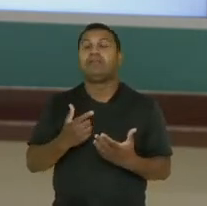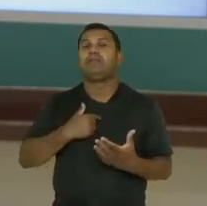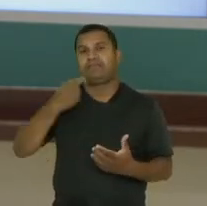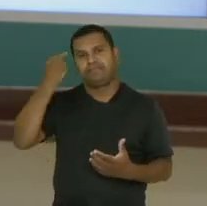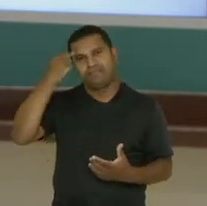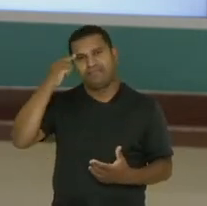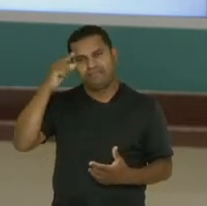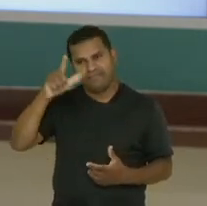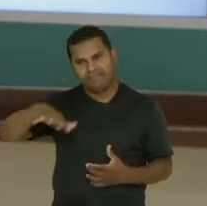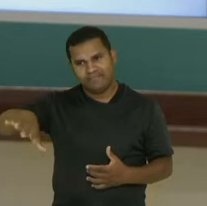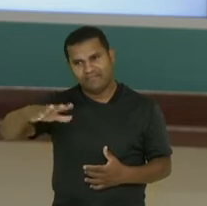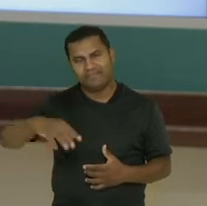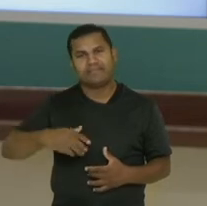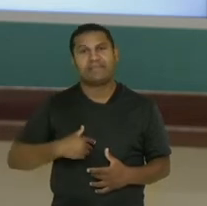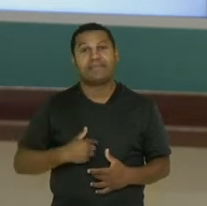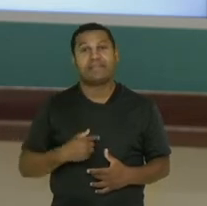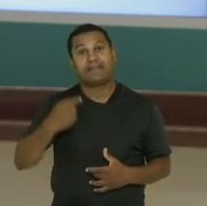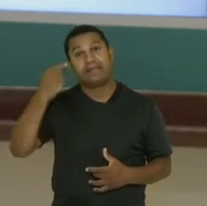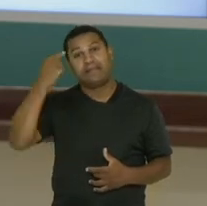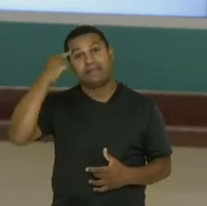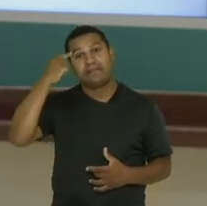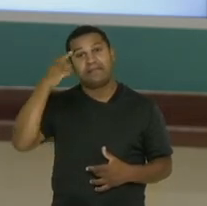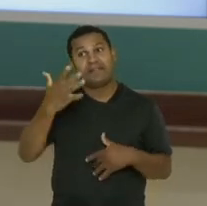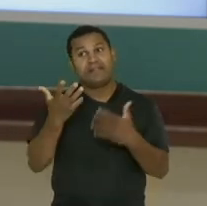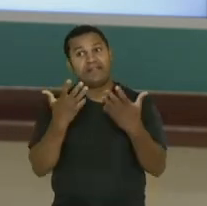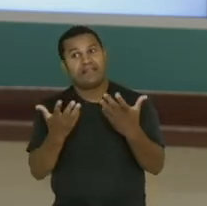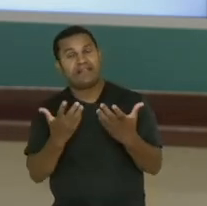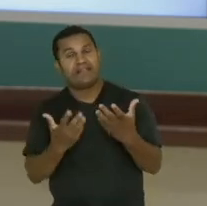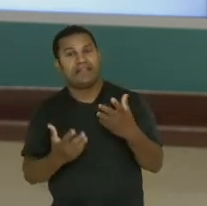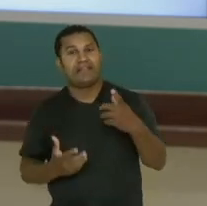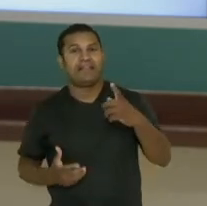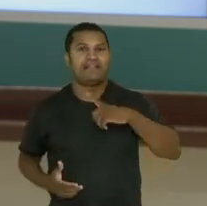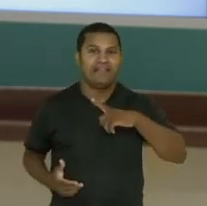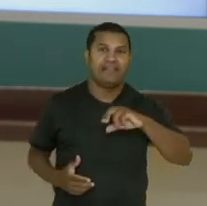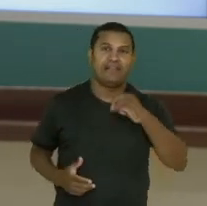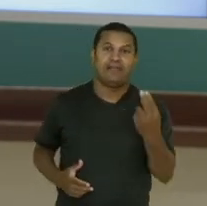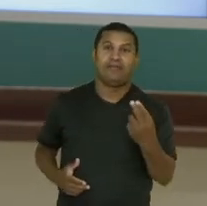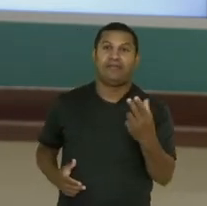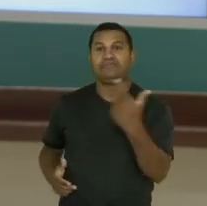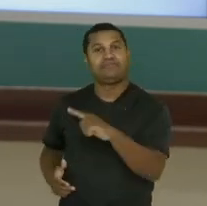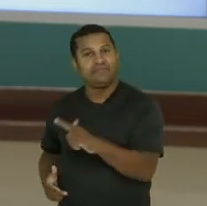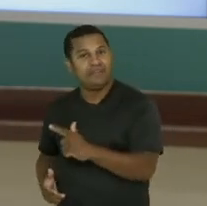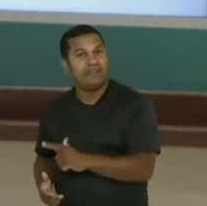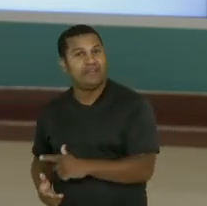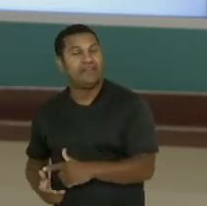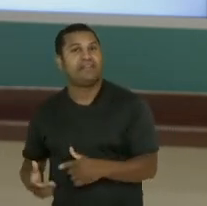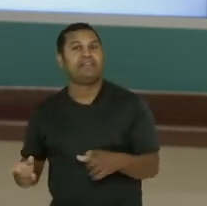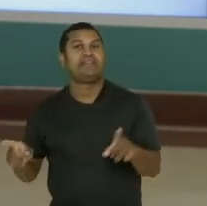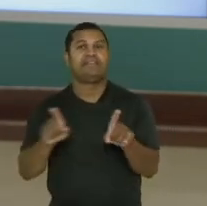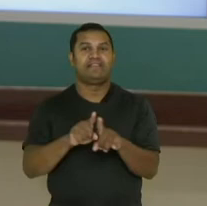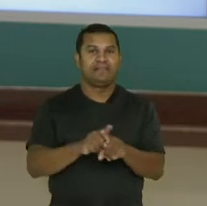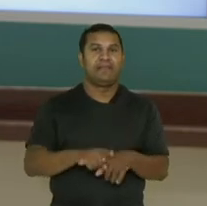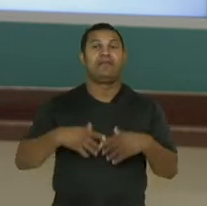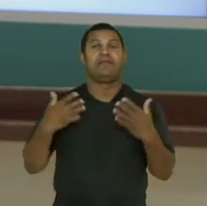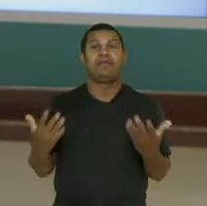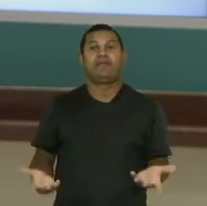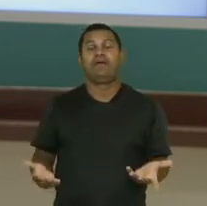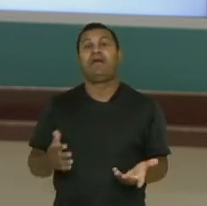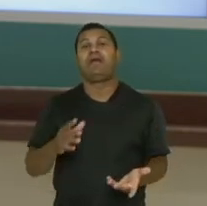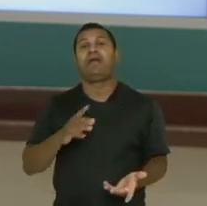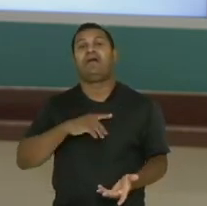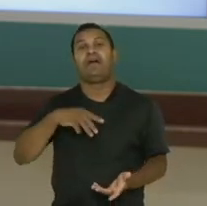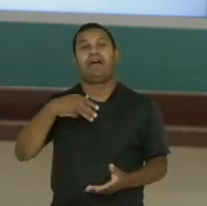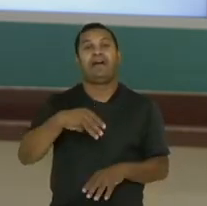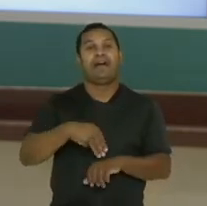como é que funciona, tem, não tem? Quais são os fornecedores, a tua matéria-prima? Você vai optar por uma matéria-prima mais